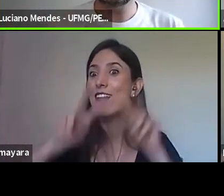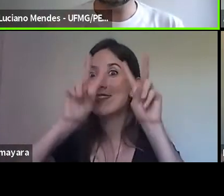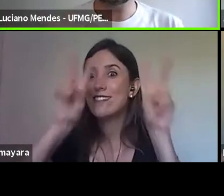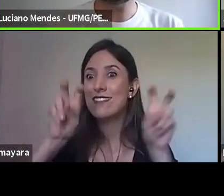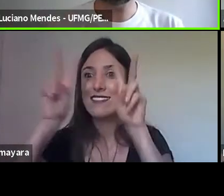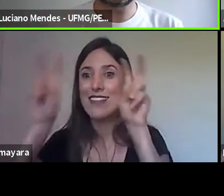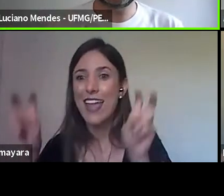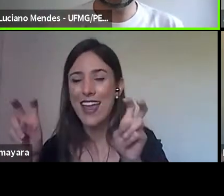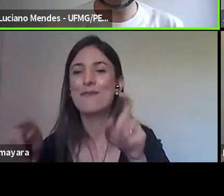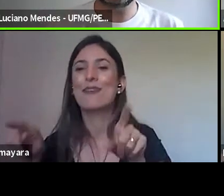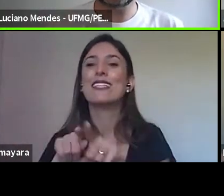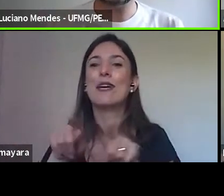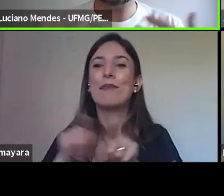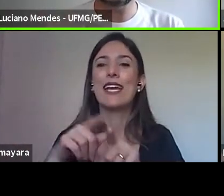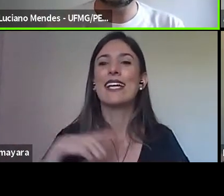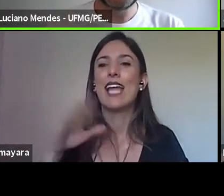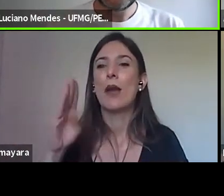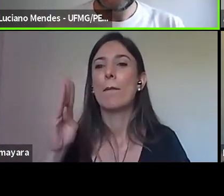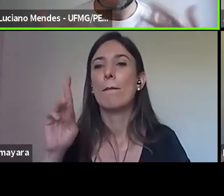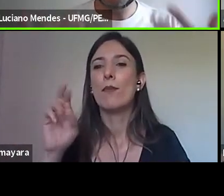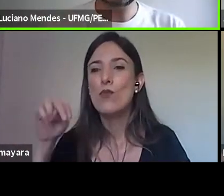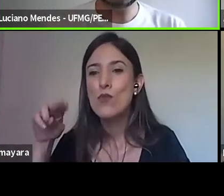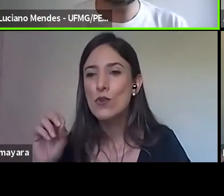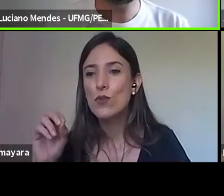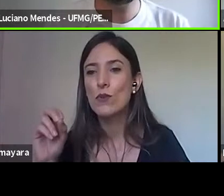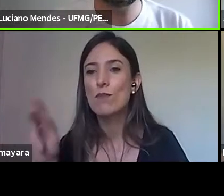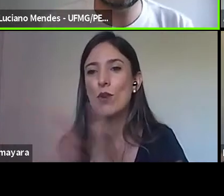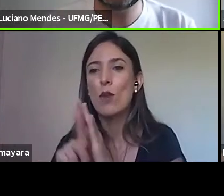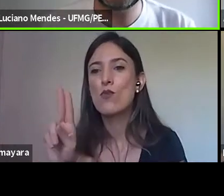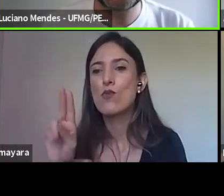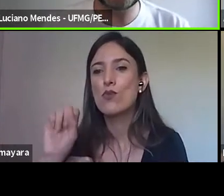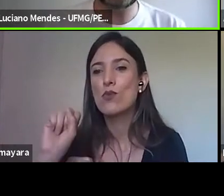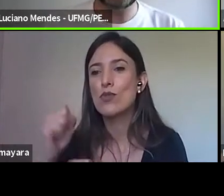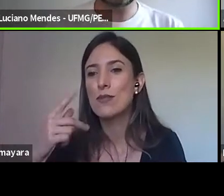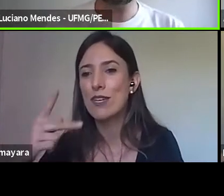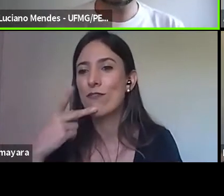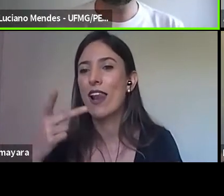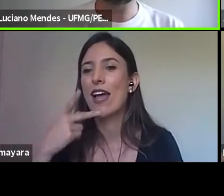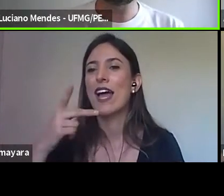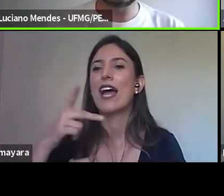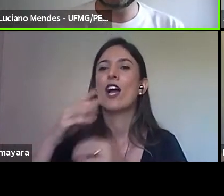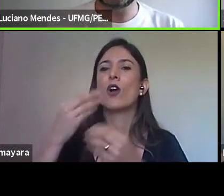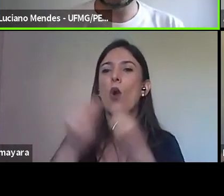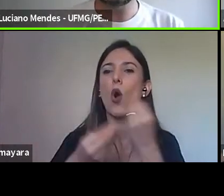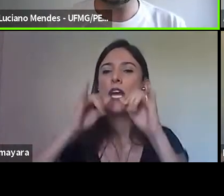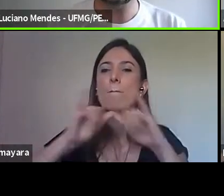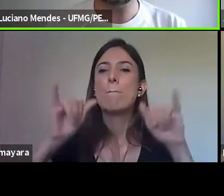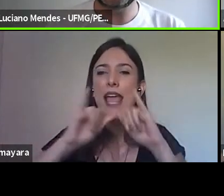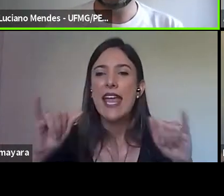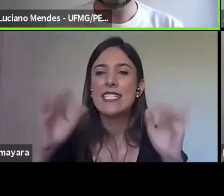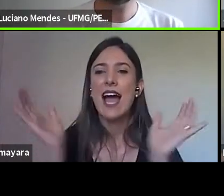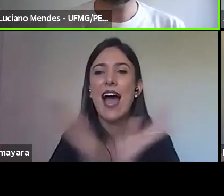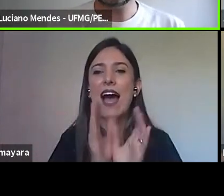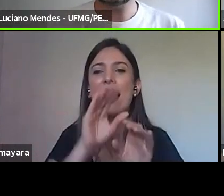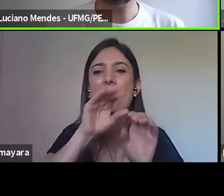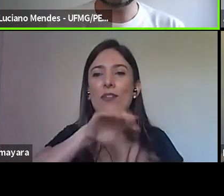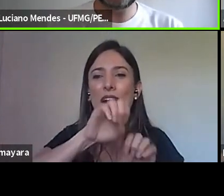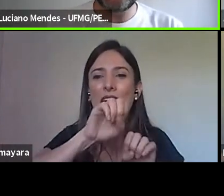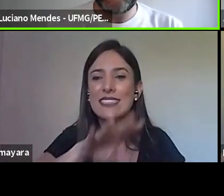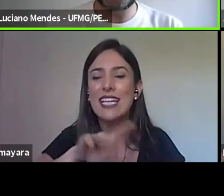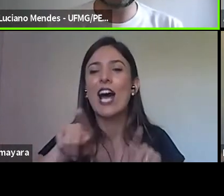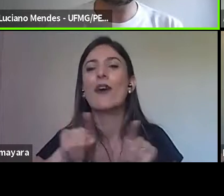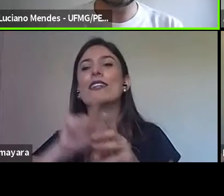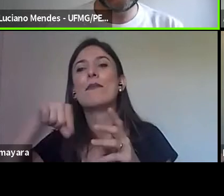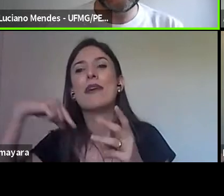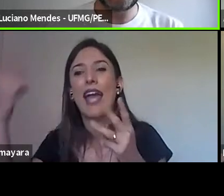também da USP, sobre a imprensa e educação, e na semana seguinte, o professor Carlos Roberto Jamil Cury, sobre a questão da educação